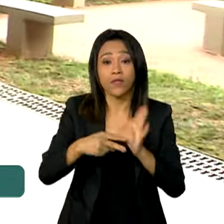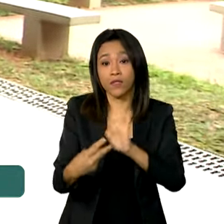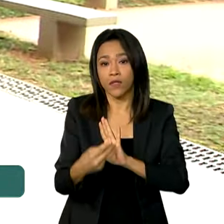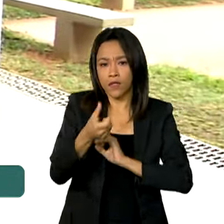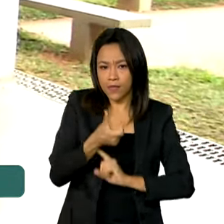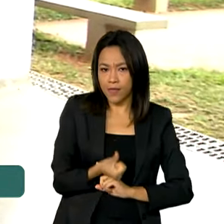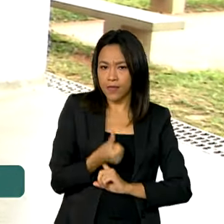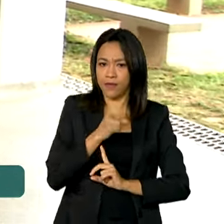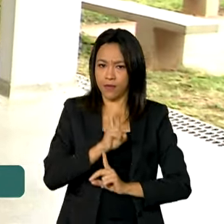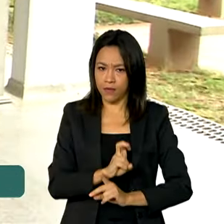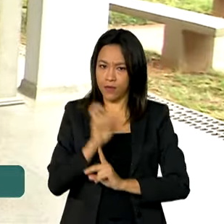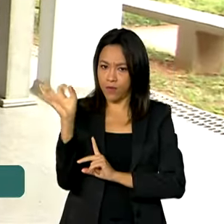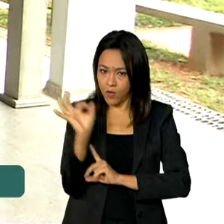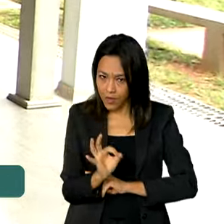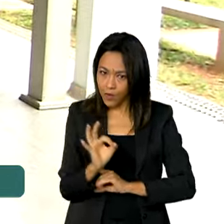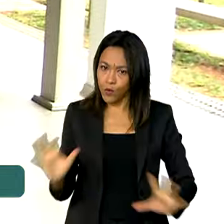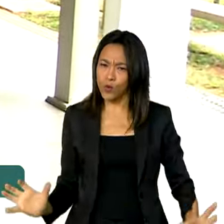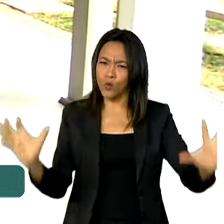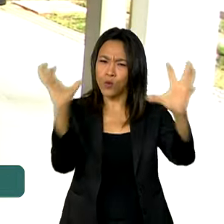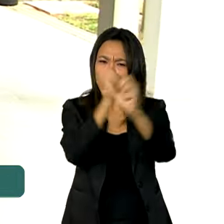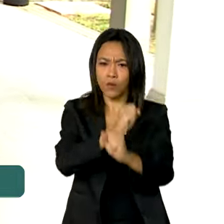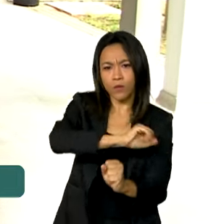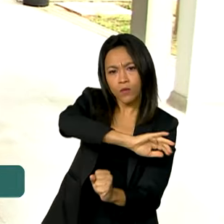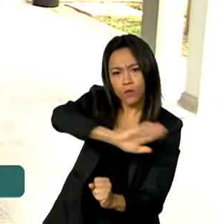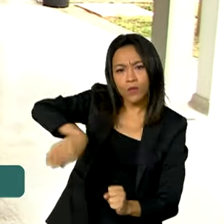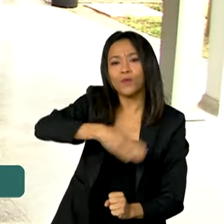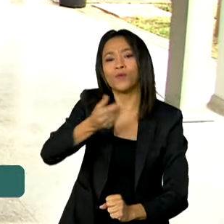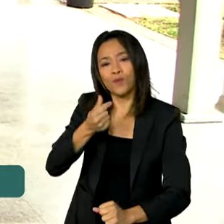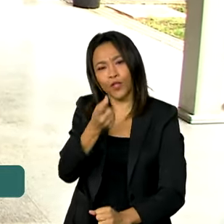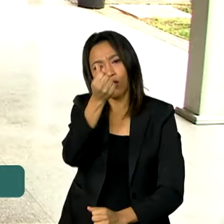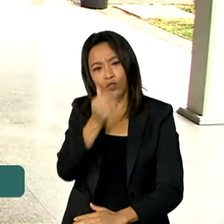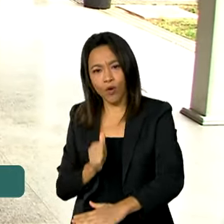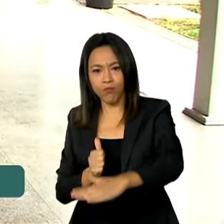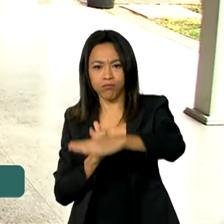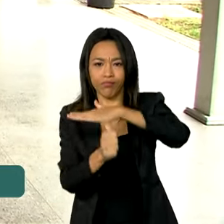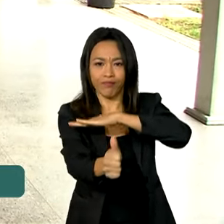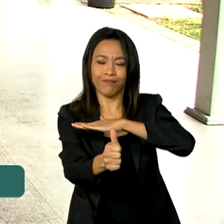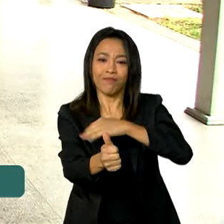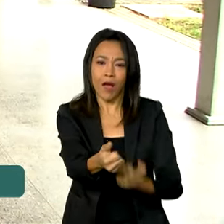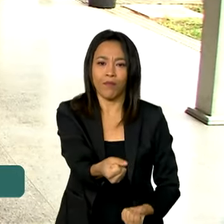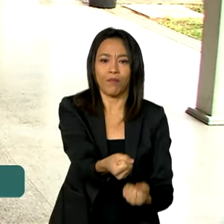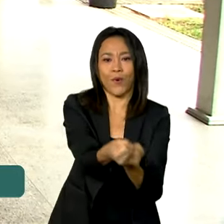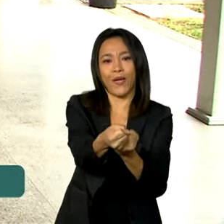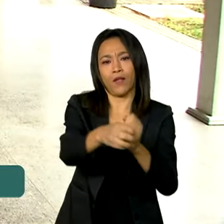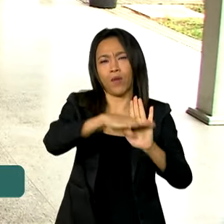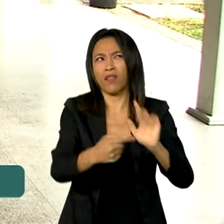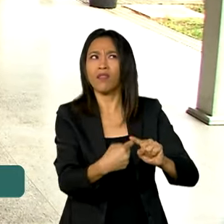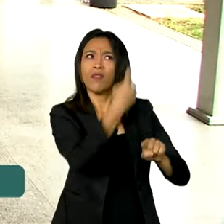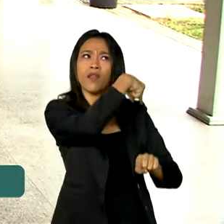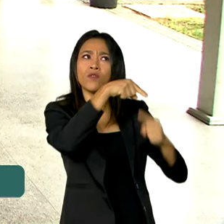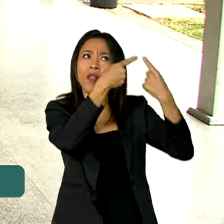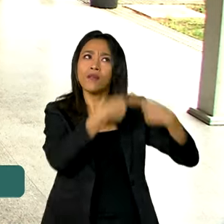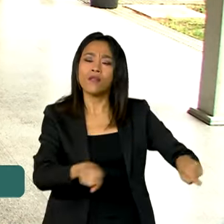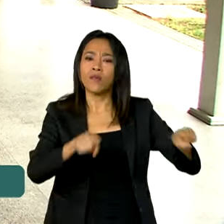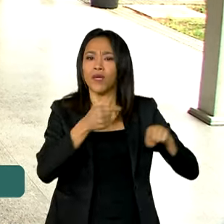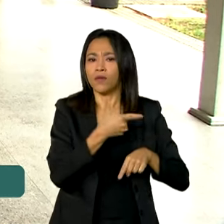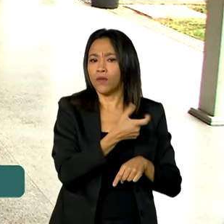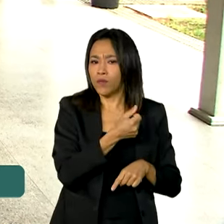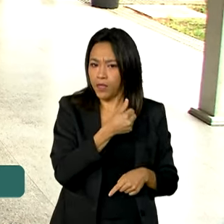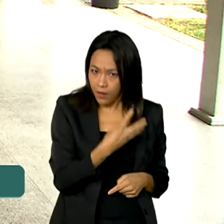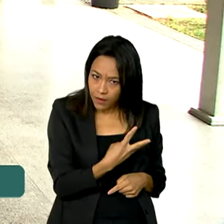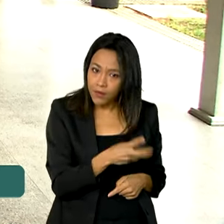65% do total de recursos destinados ao programa desde o lançamento dele em 2013.